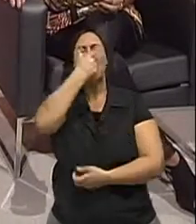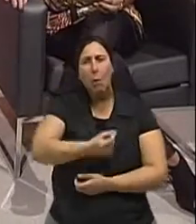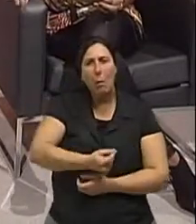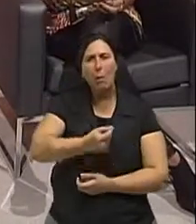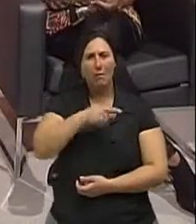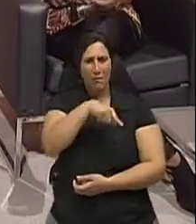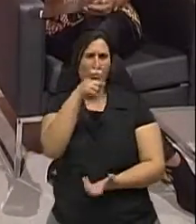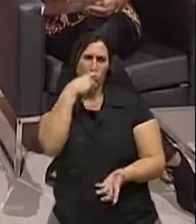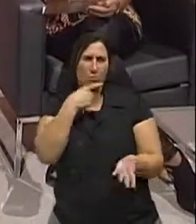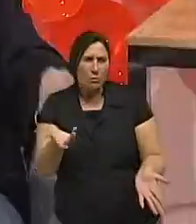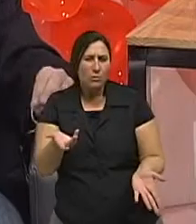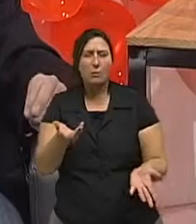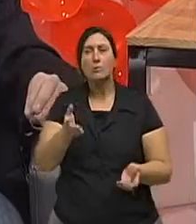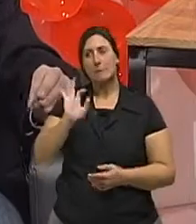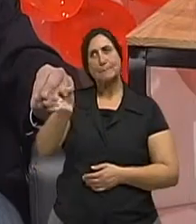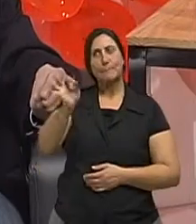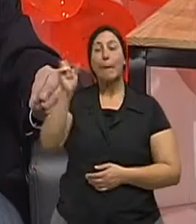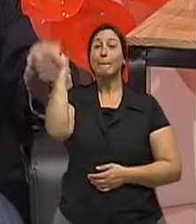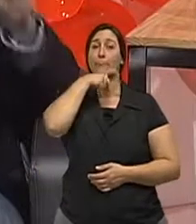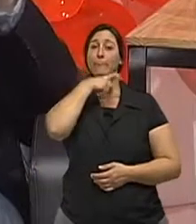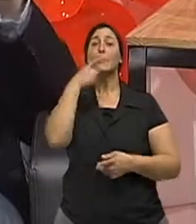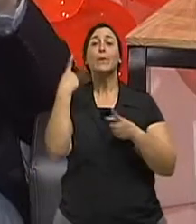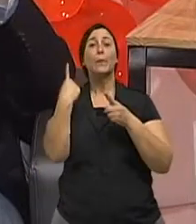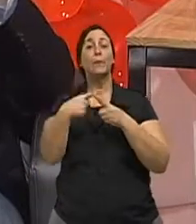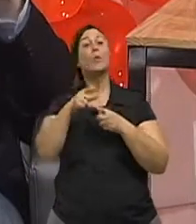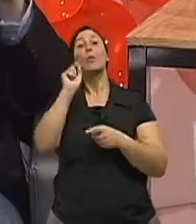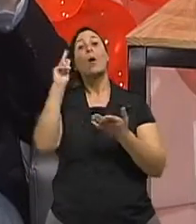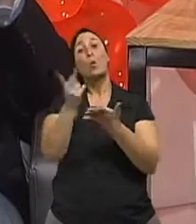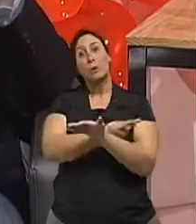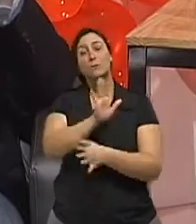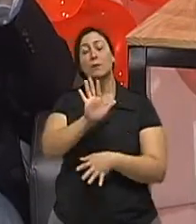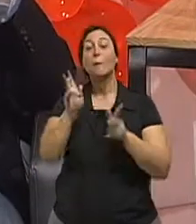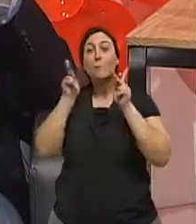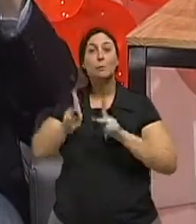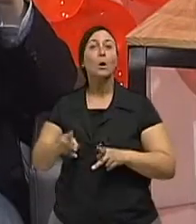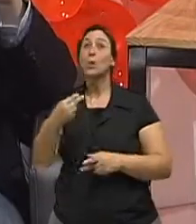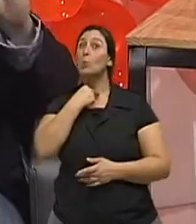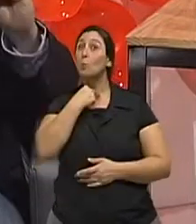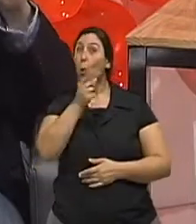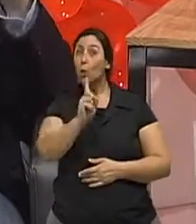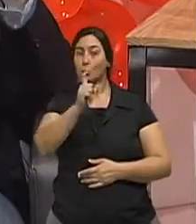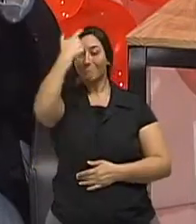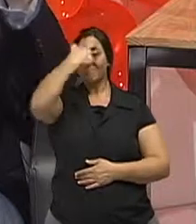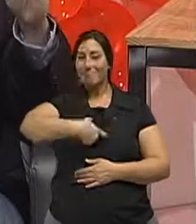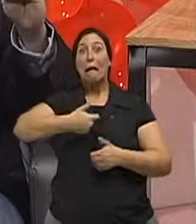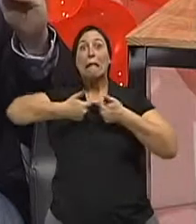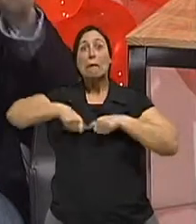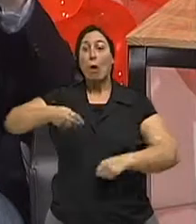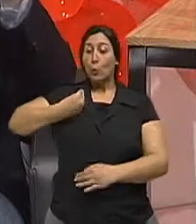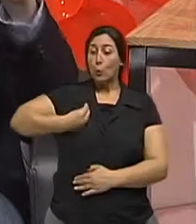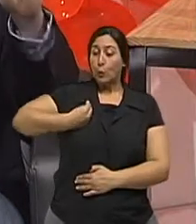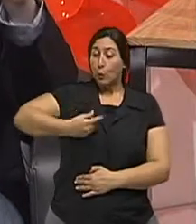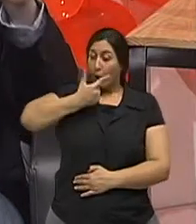doutor? Isso é um mito. A única contraindicação é não pode tomar a vacina, não pode fazer a